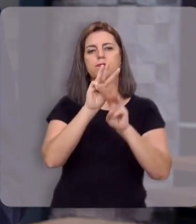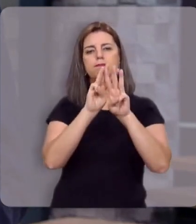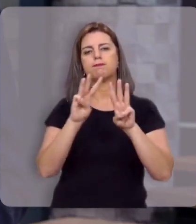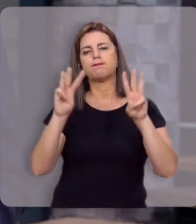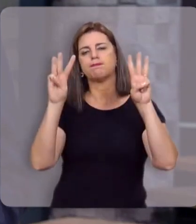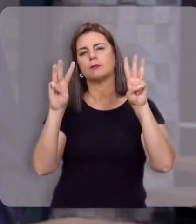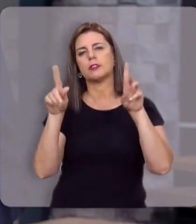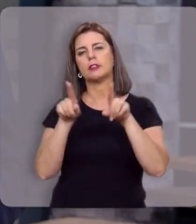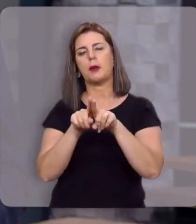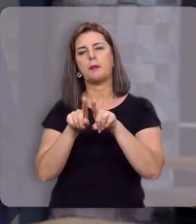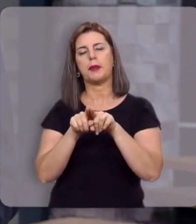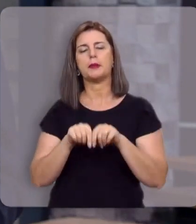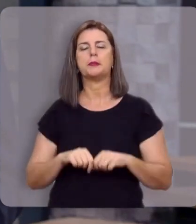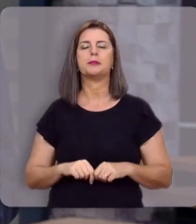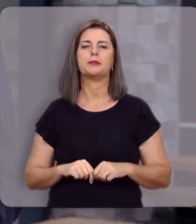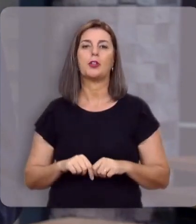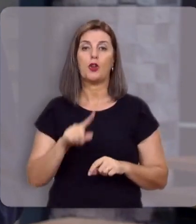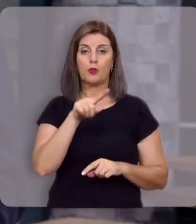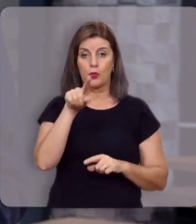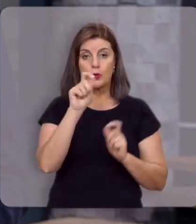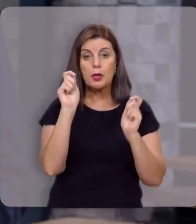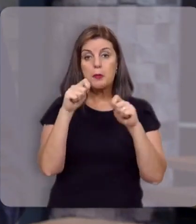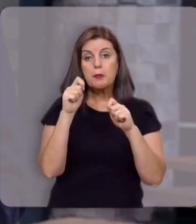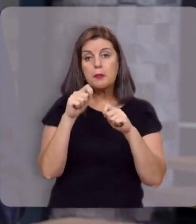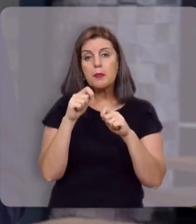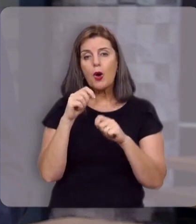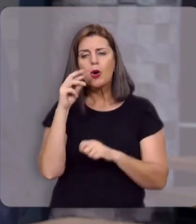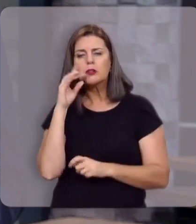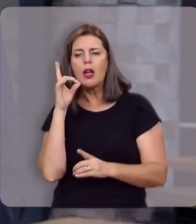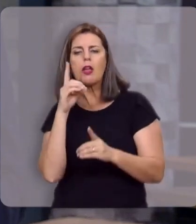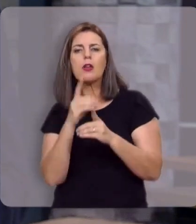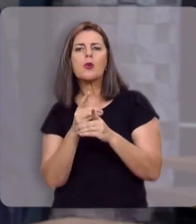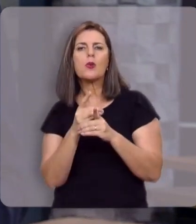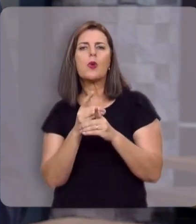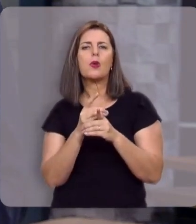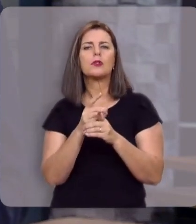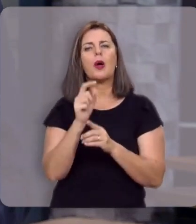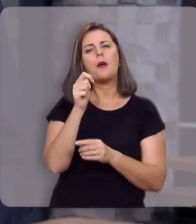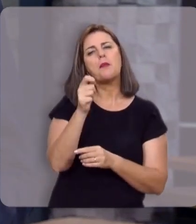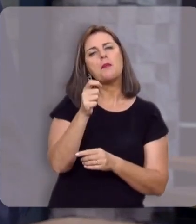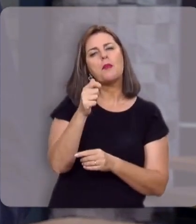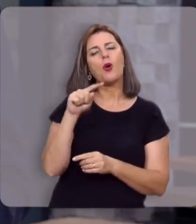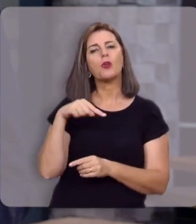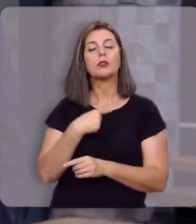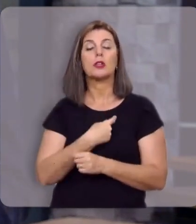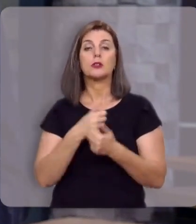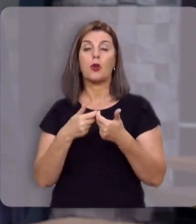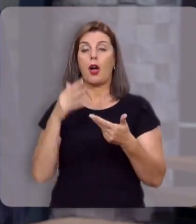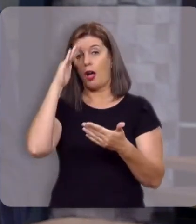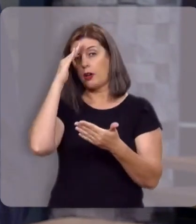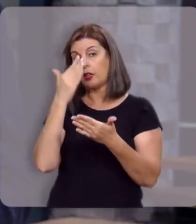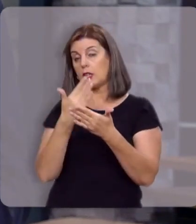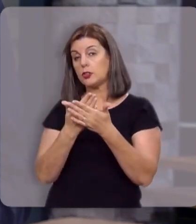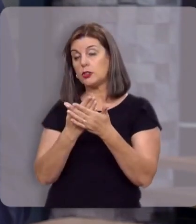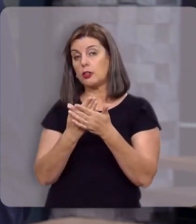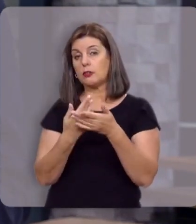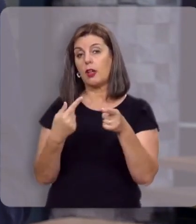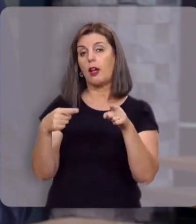ipb.org.br Que você possa ali encontrar um pouco daquilo que nós